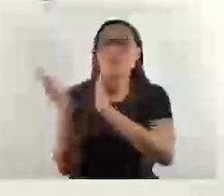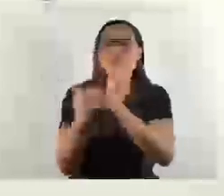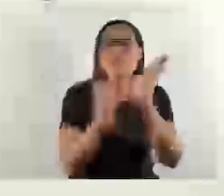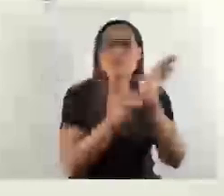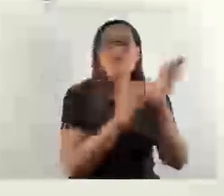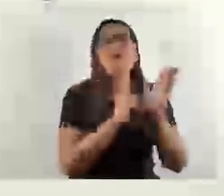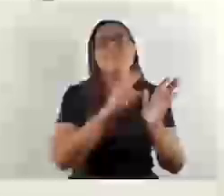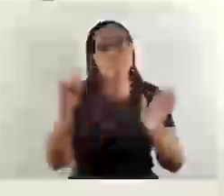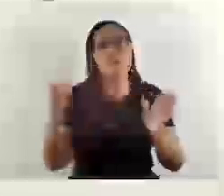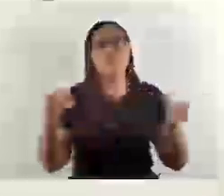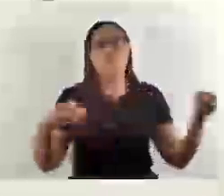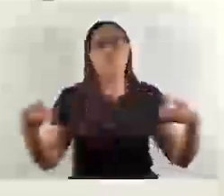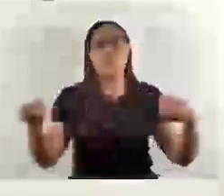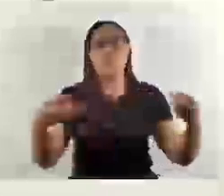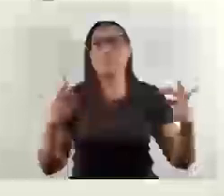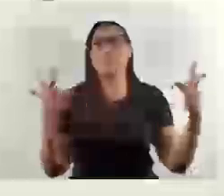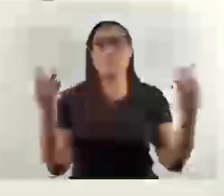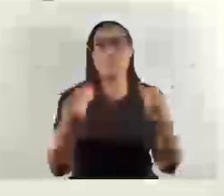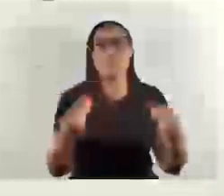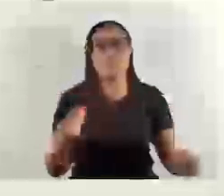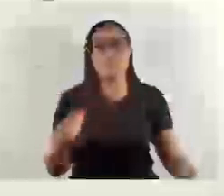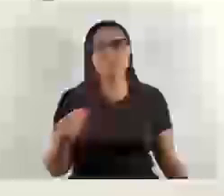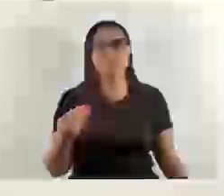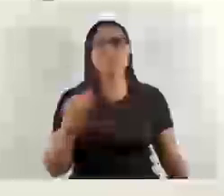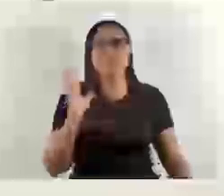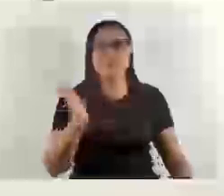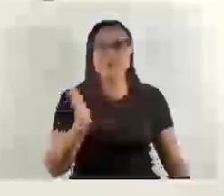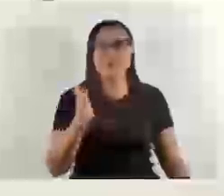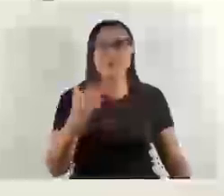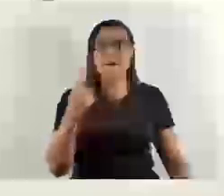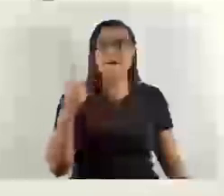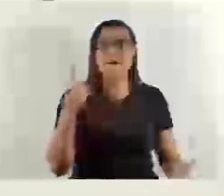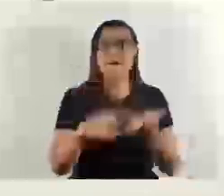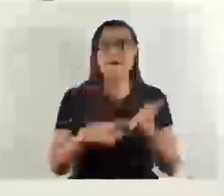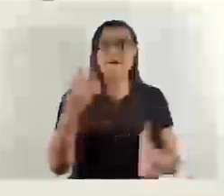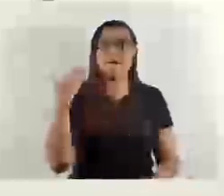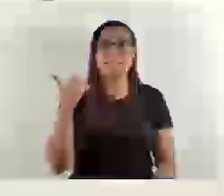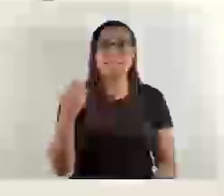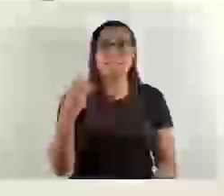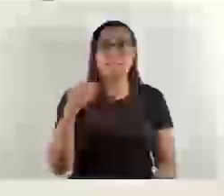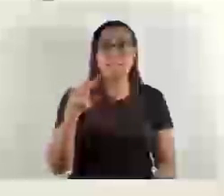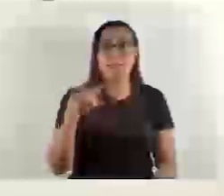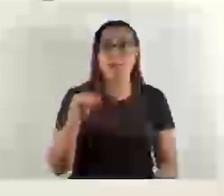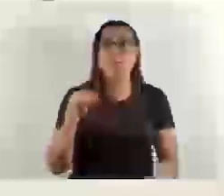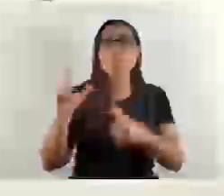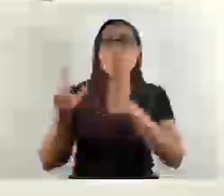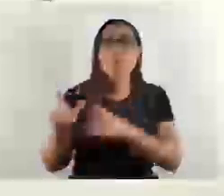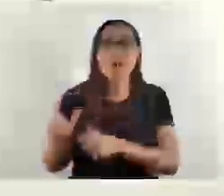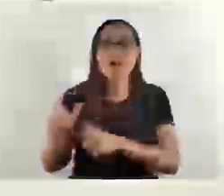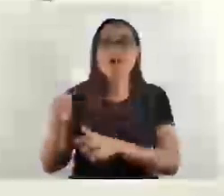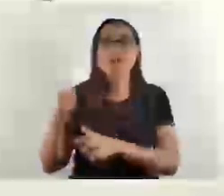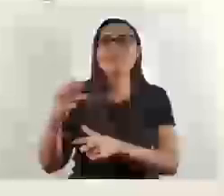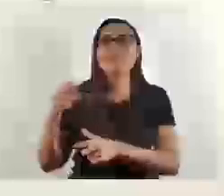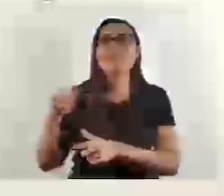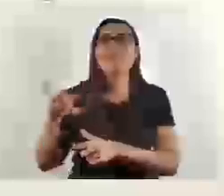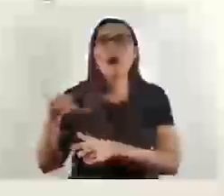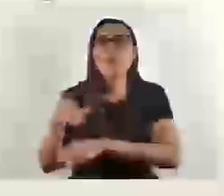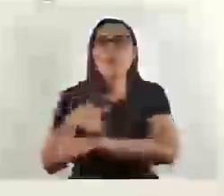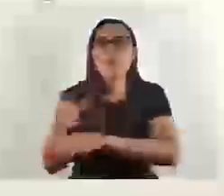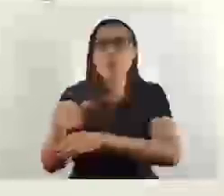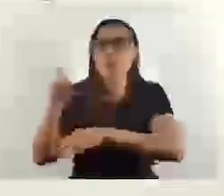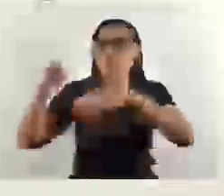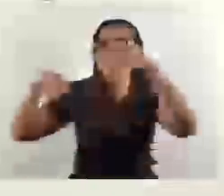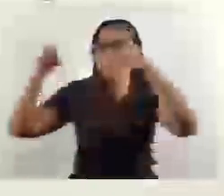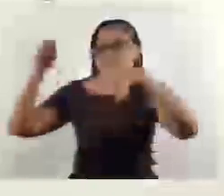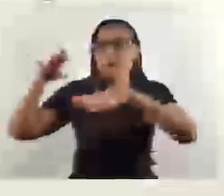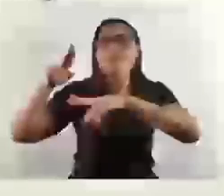Em toda a Big Bossul. Já colocamos aqui na 13 de maio. E vai ser colocada aquela forma da 13 de maio ali, com iluminação, com vidro. Então vai ficar